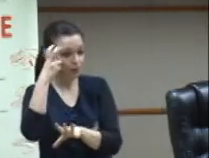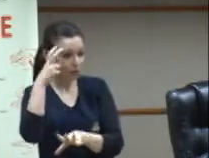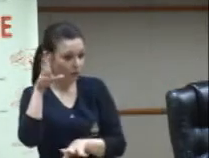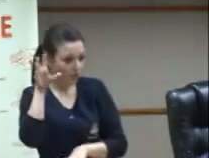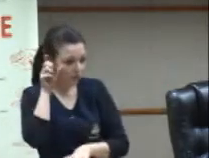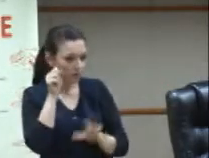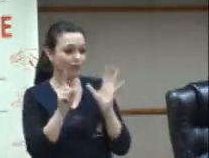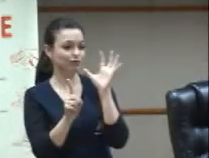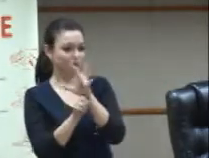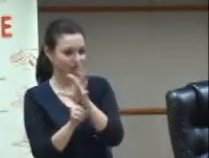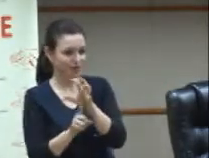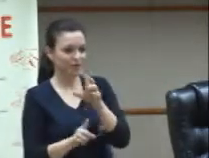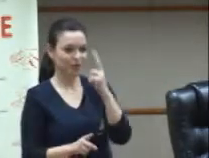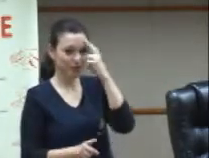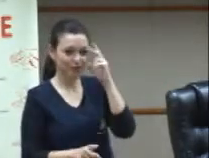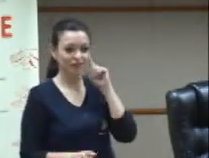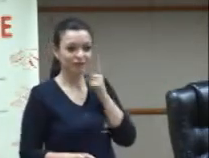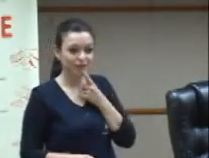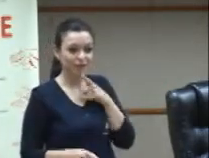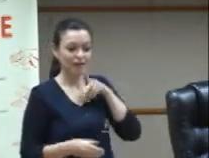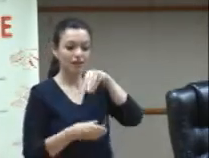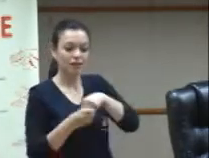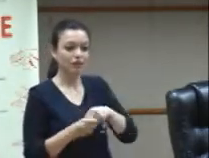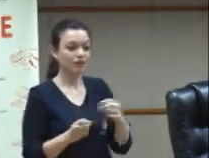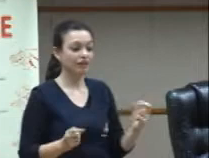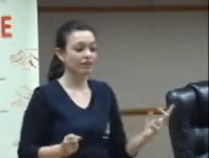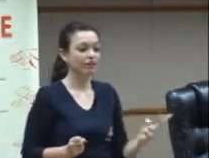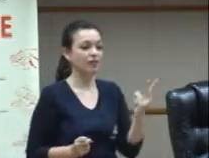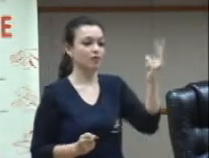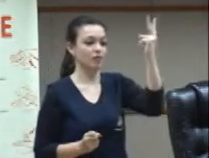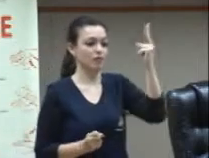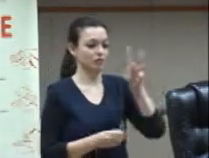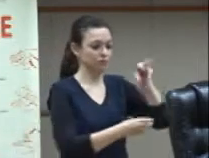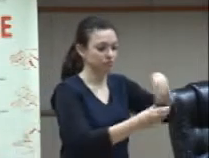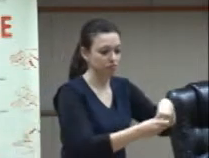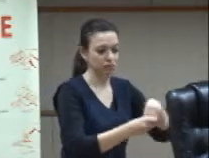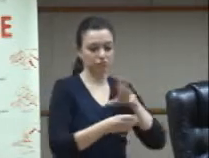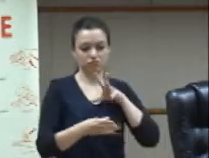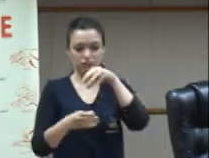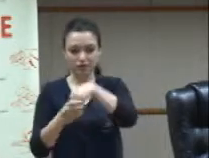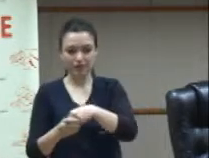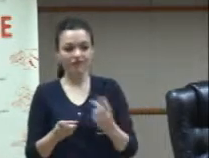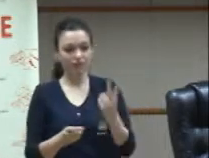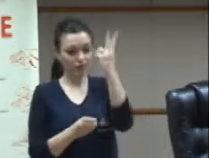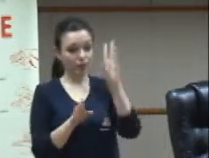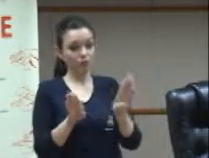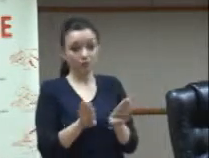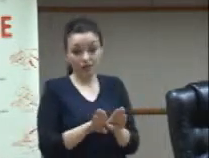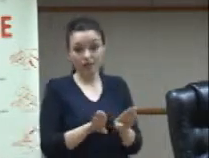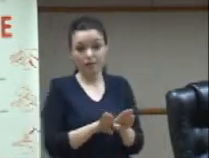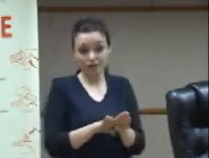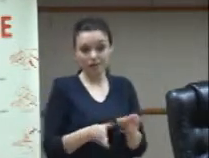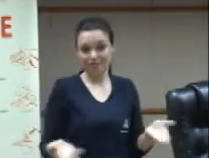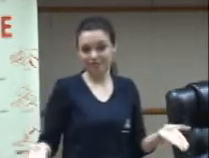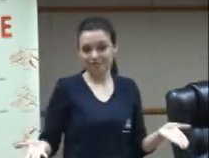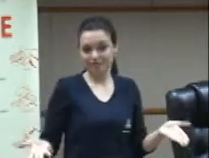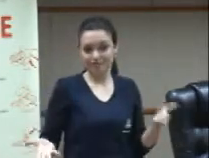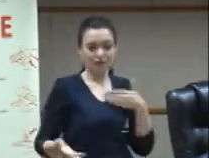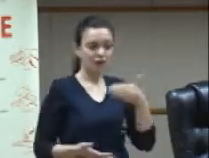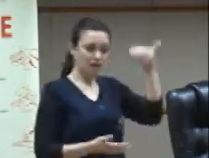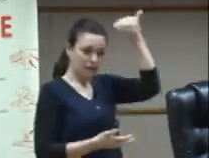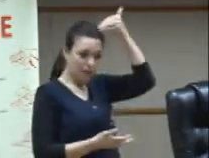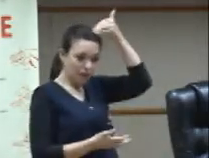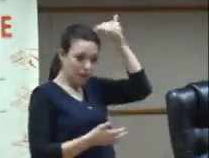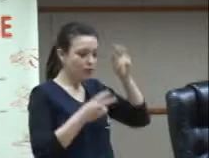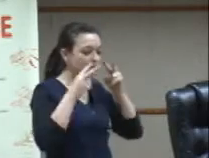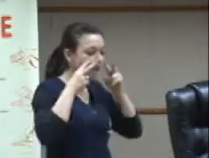sua a sua escala de valores né e como que nós trabalhamos isso como que é uma cosmovisão surda e